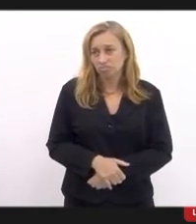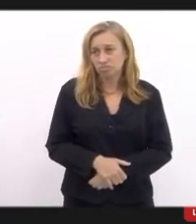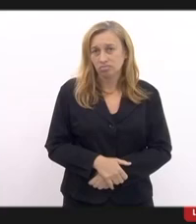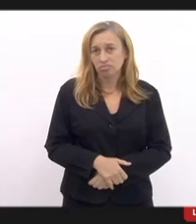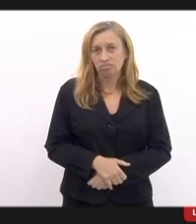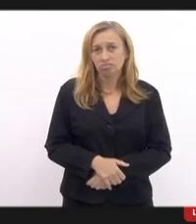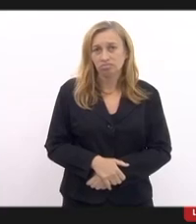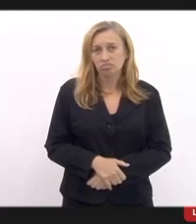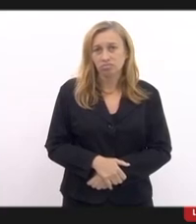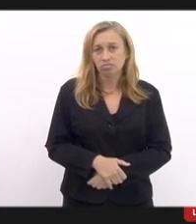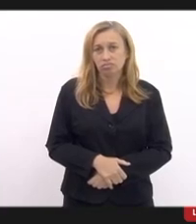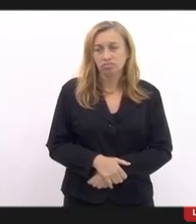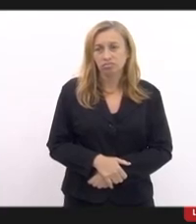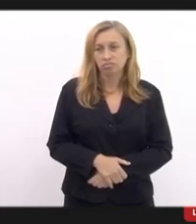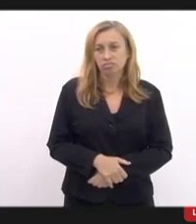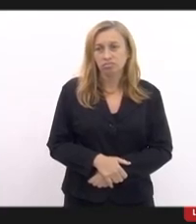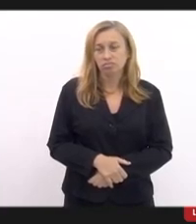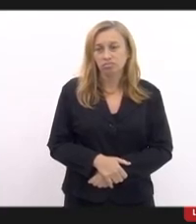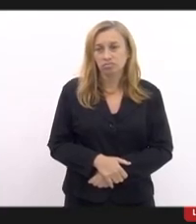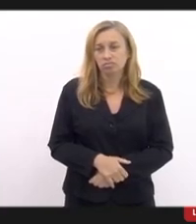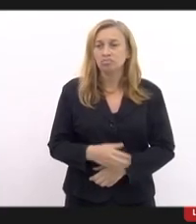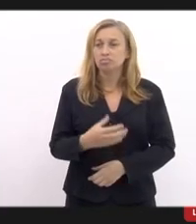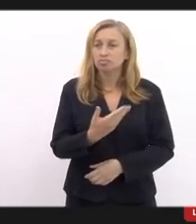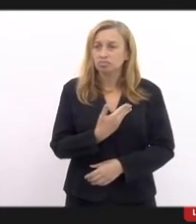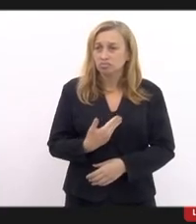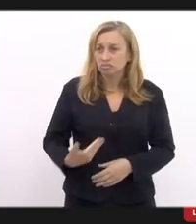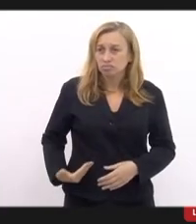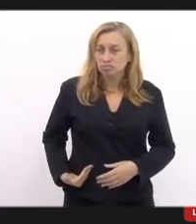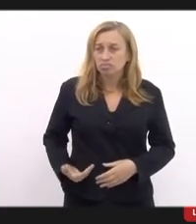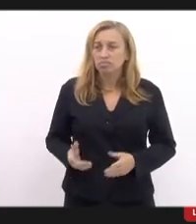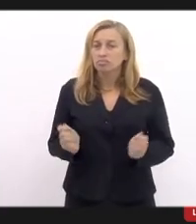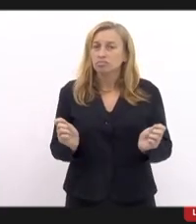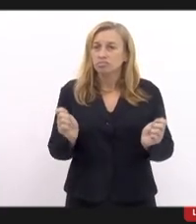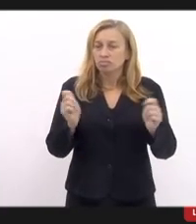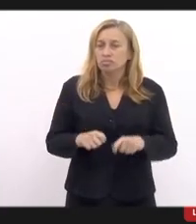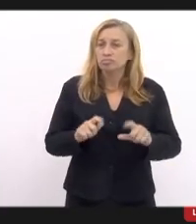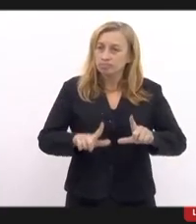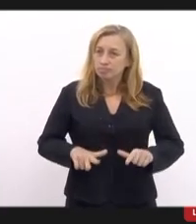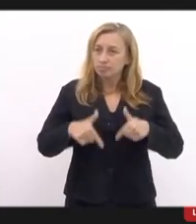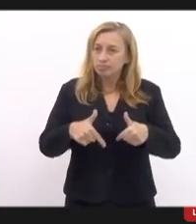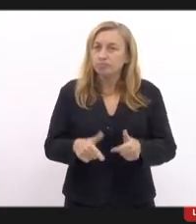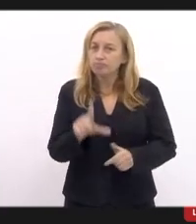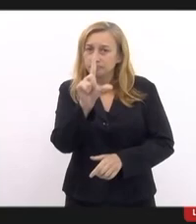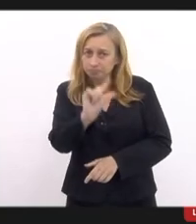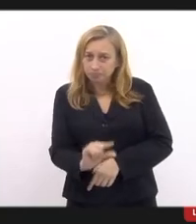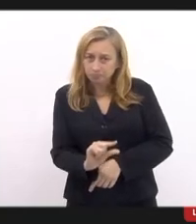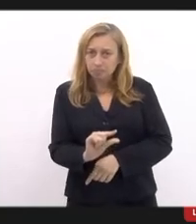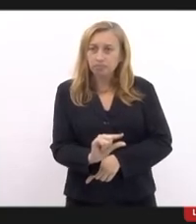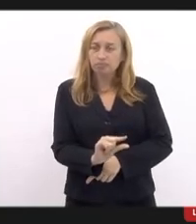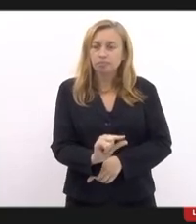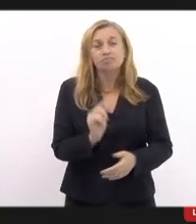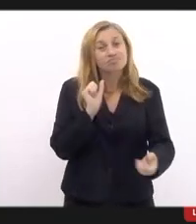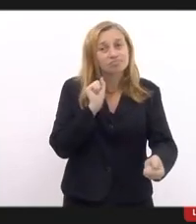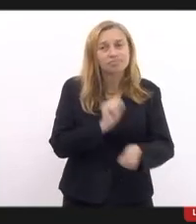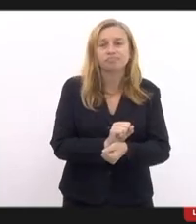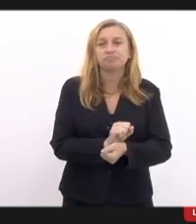o que os órgãos competentes puderem fazer para que isso diminua e pare, né?